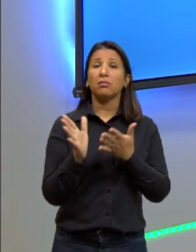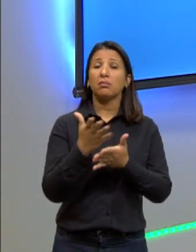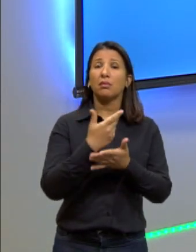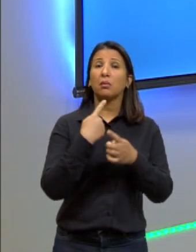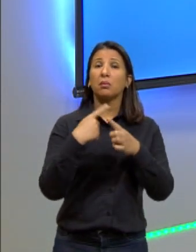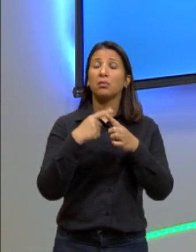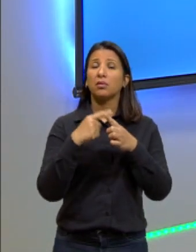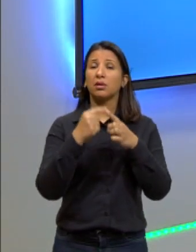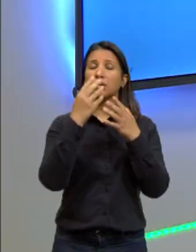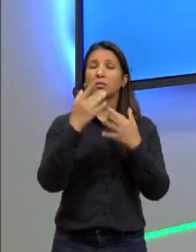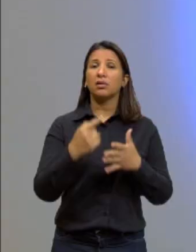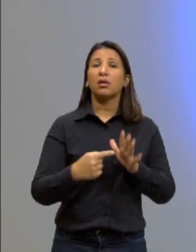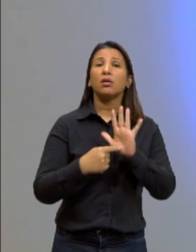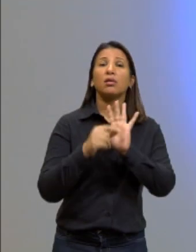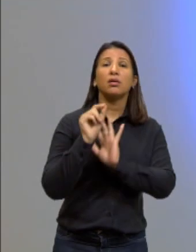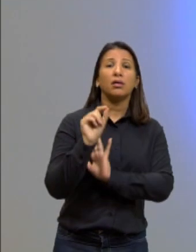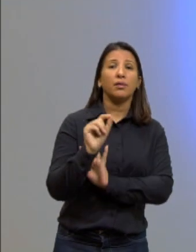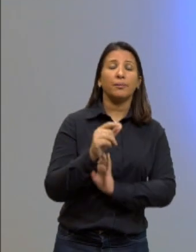ele vai dizer o seguinte,